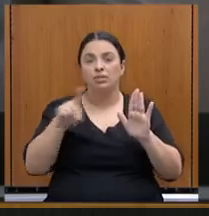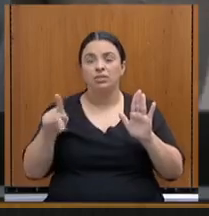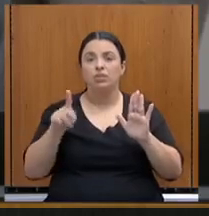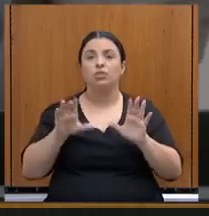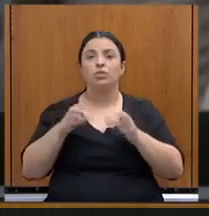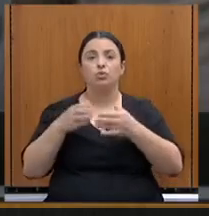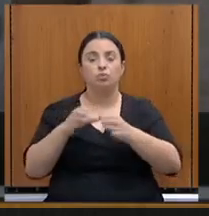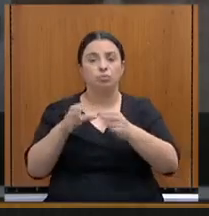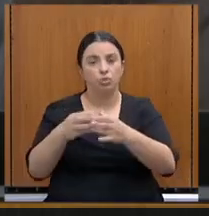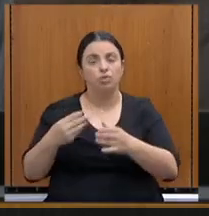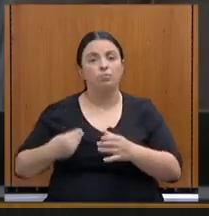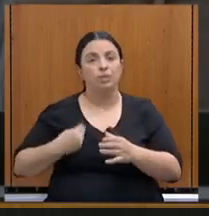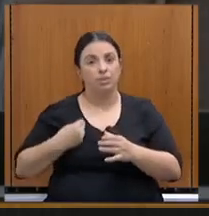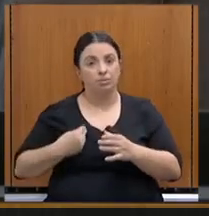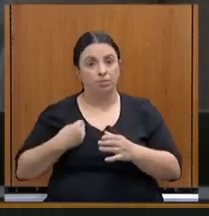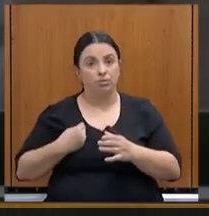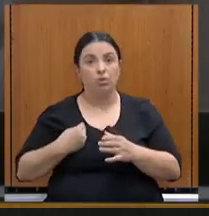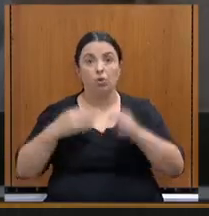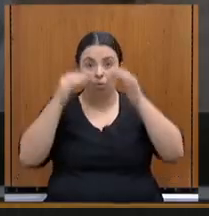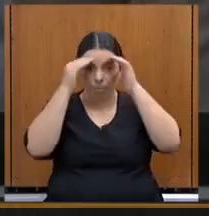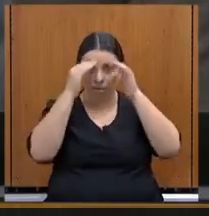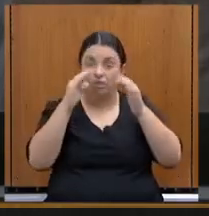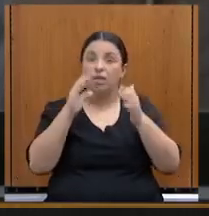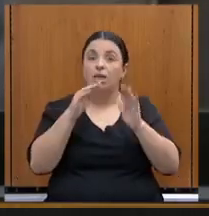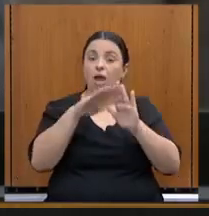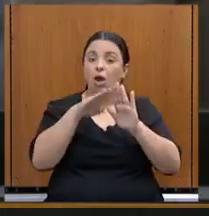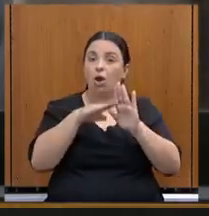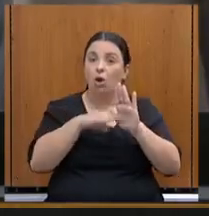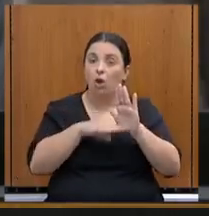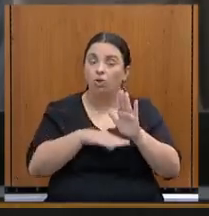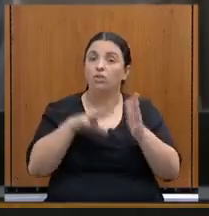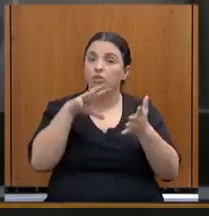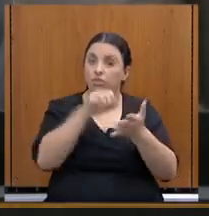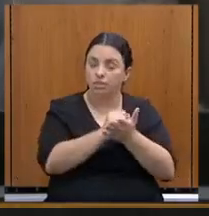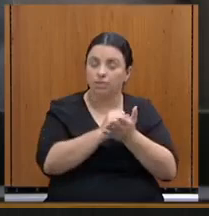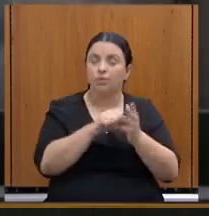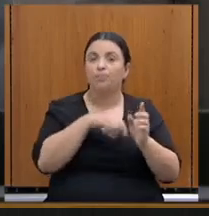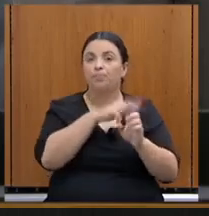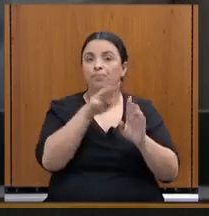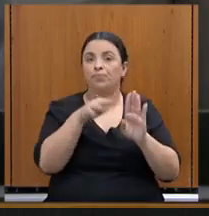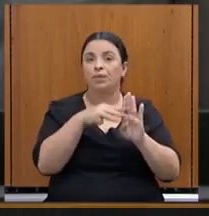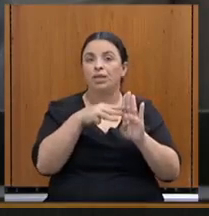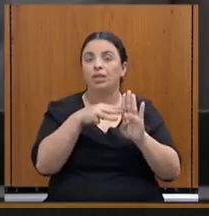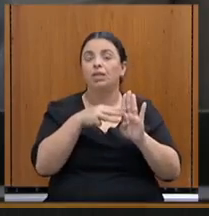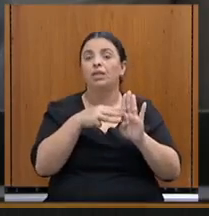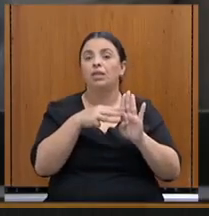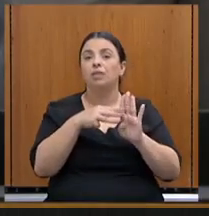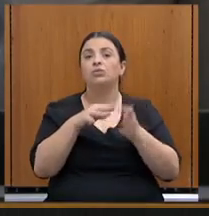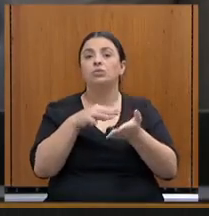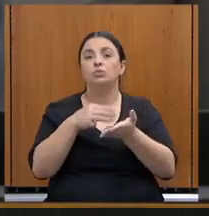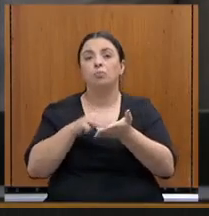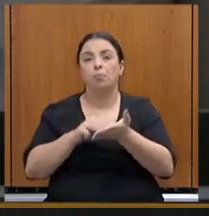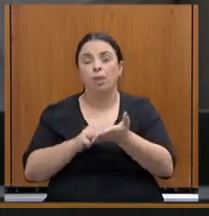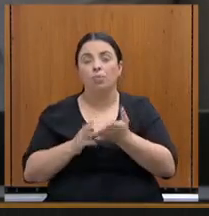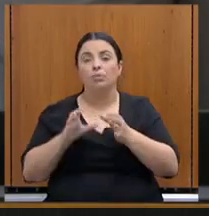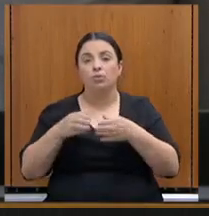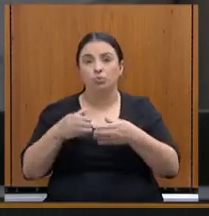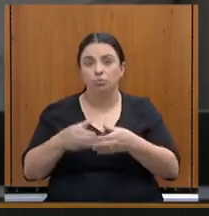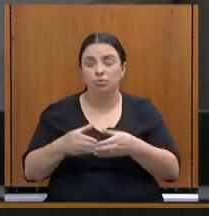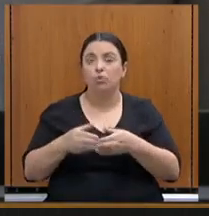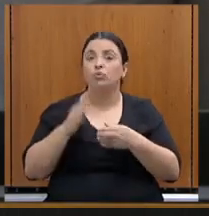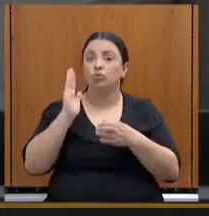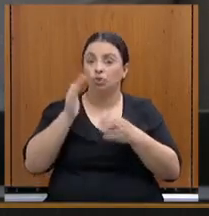por ordem de inscrição. 3. 3. Membros das comissões participantes, por ordem de